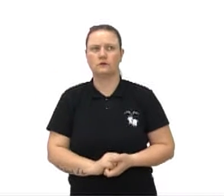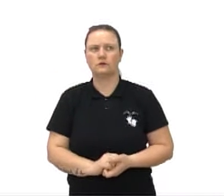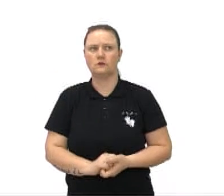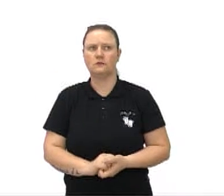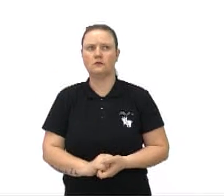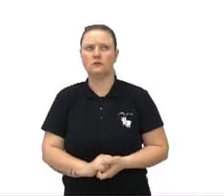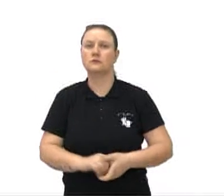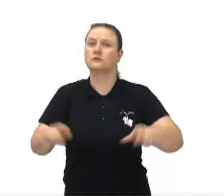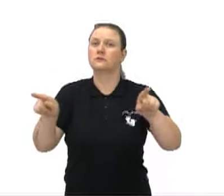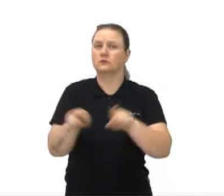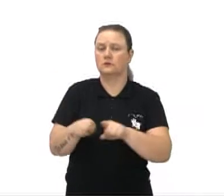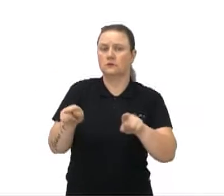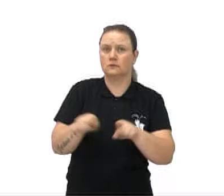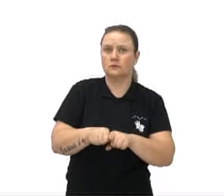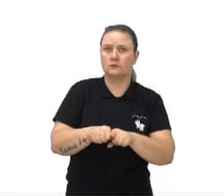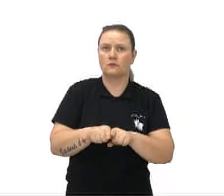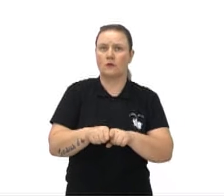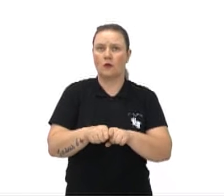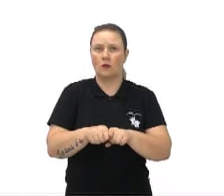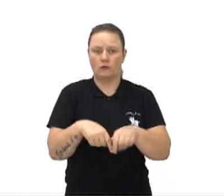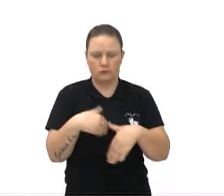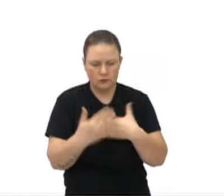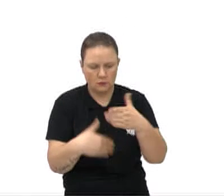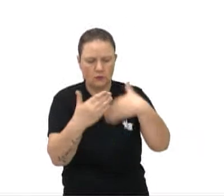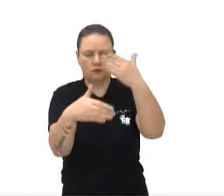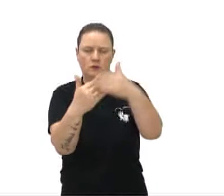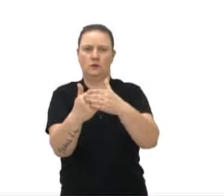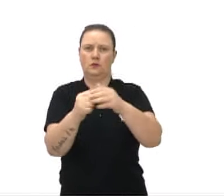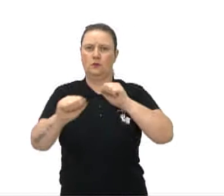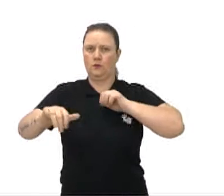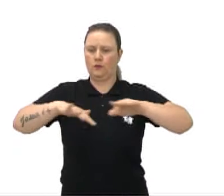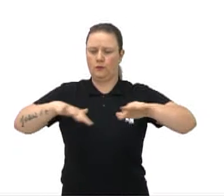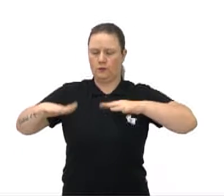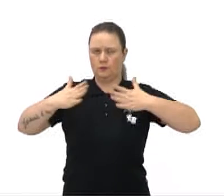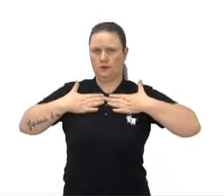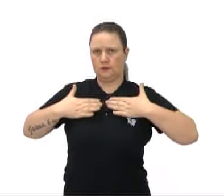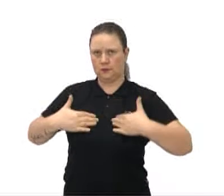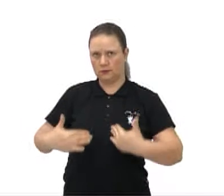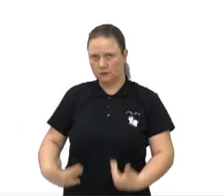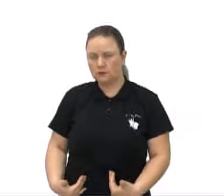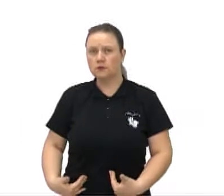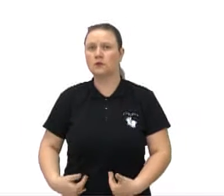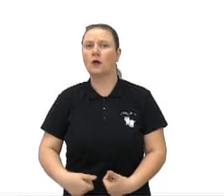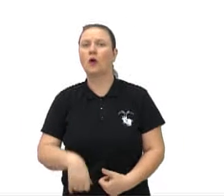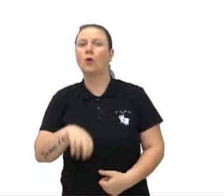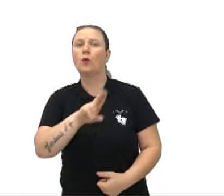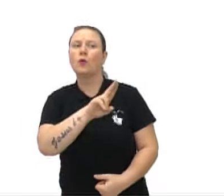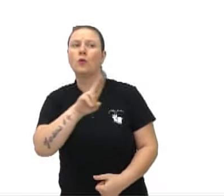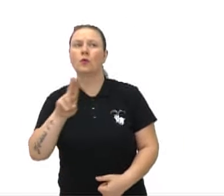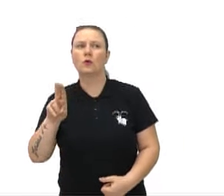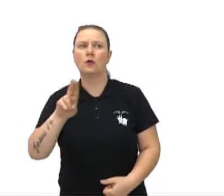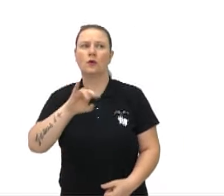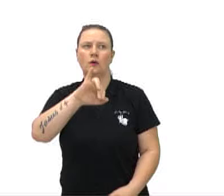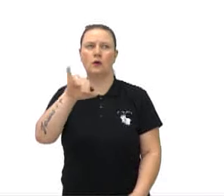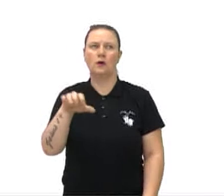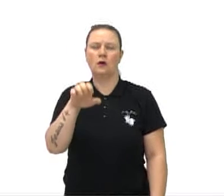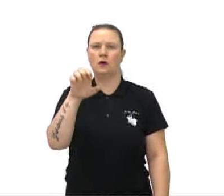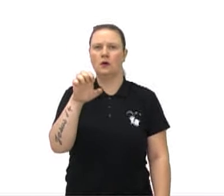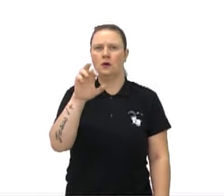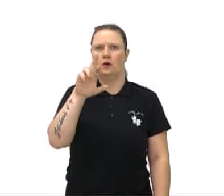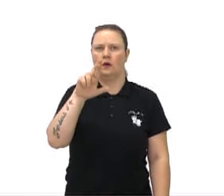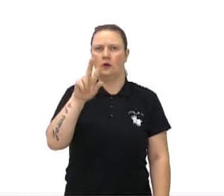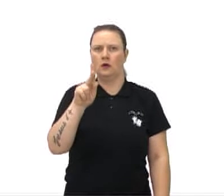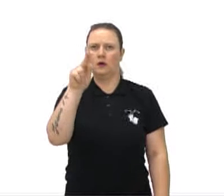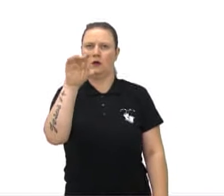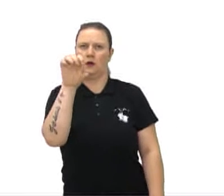Assim, a dança foi se formando. Aos movimentos do corpo, eles chamaram jerks, que eram os empurrões